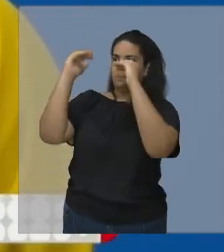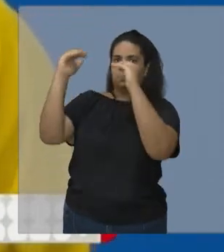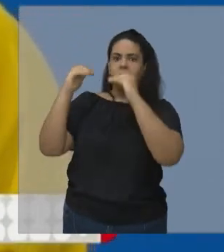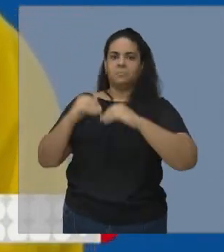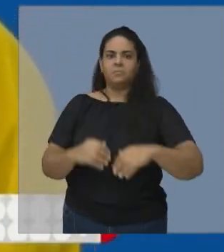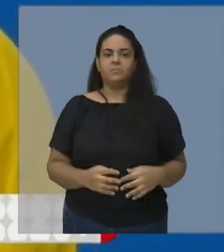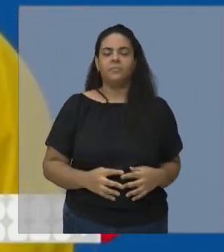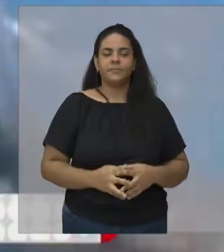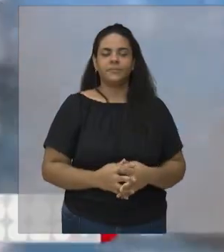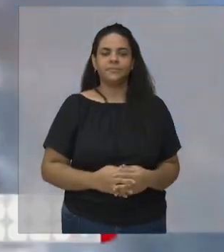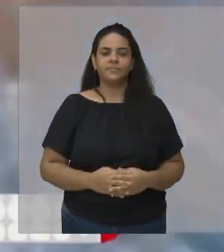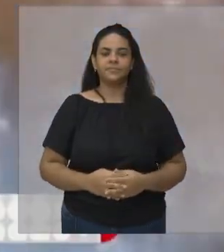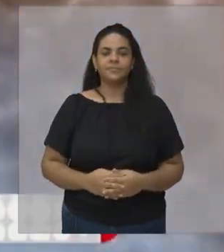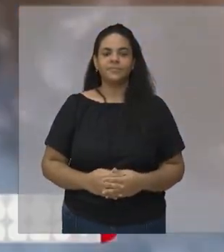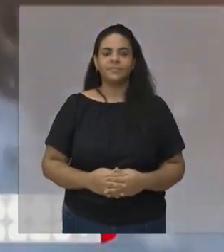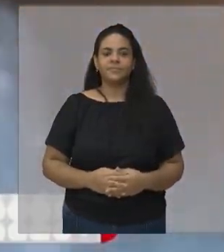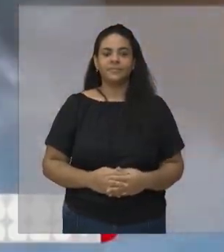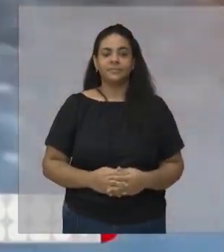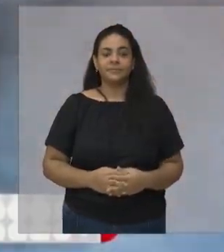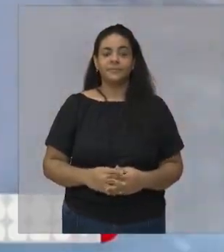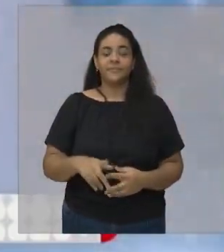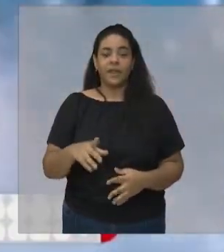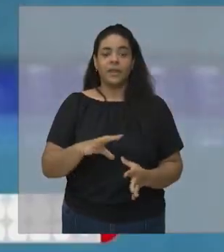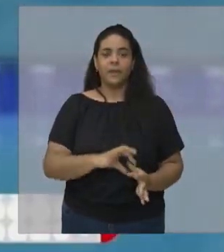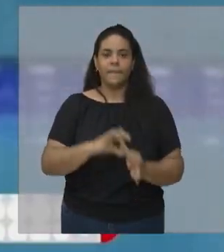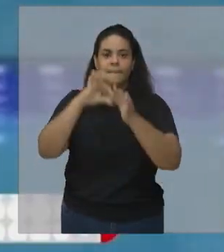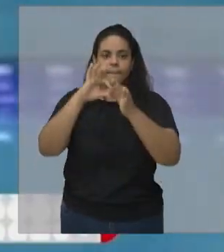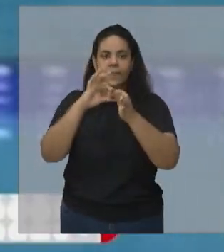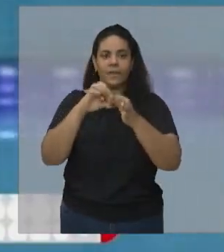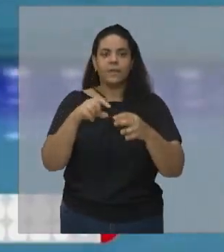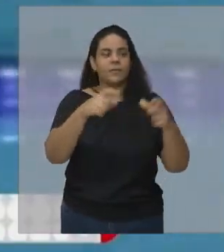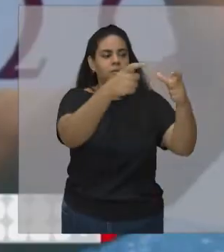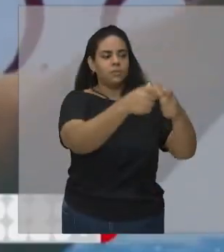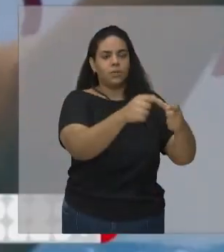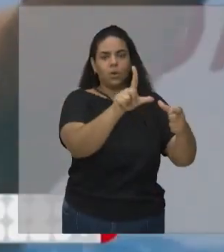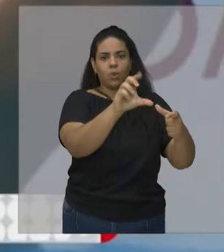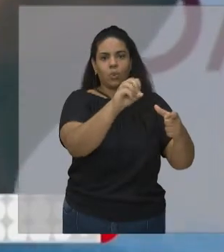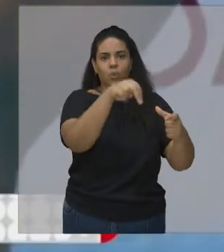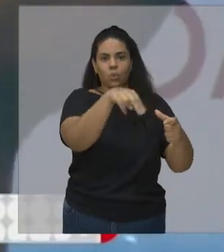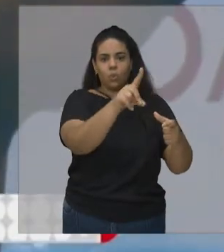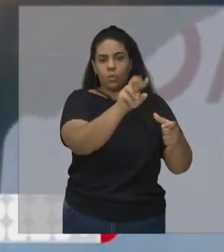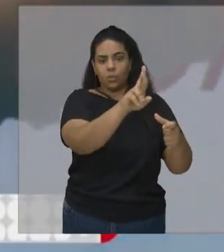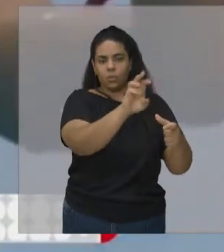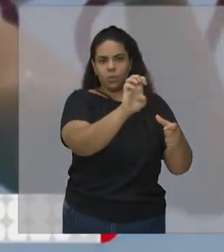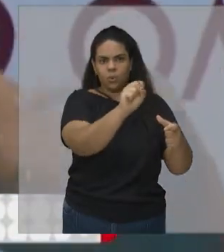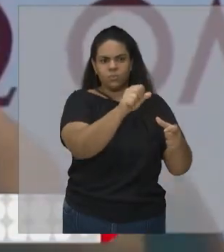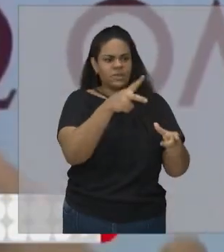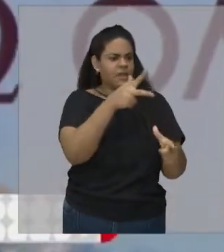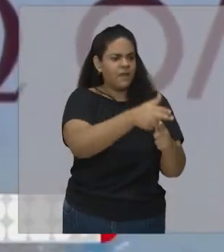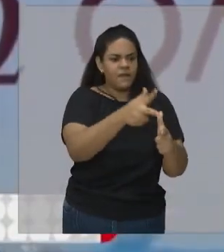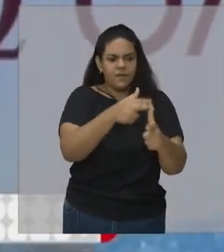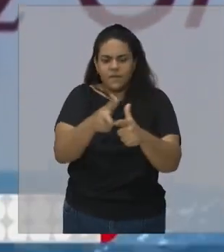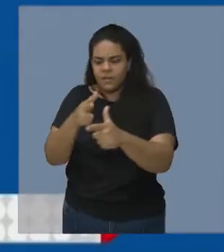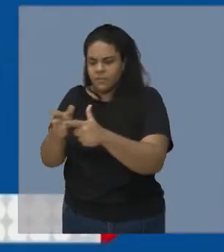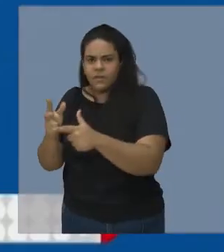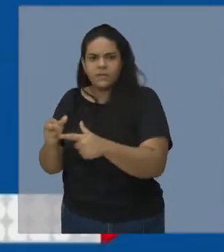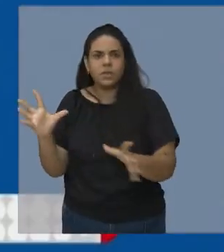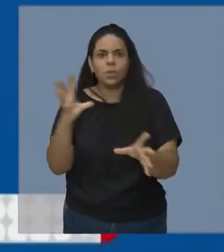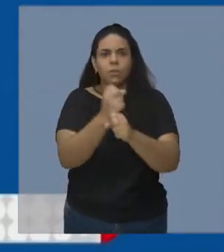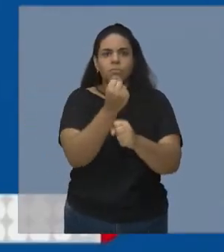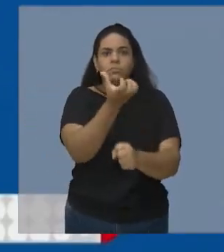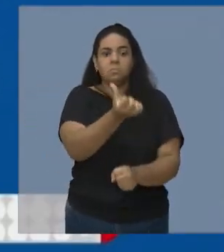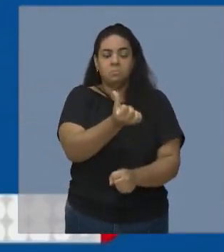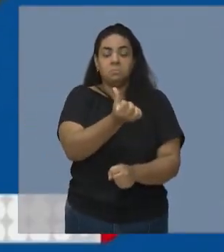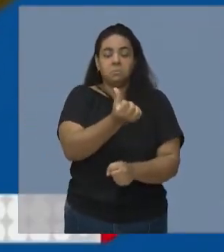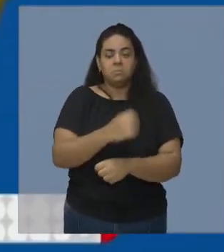Nas Paralimpíadas de Londres, em 2012, ele venceu todas as seis provas que disputou. O